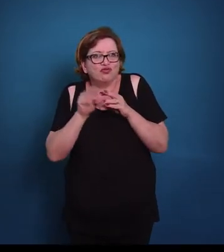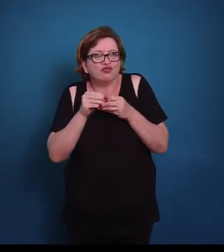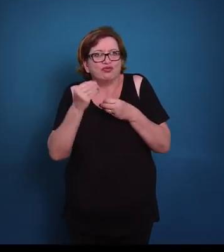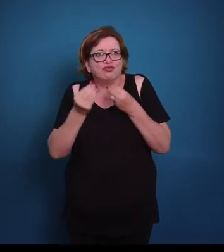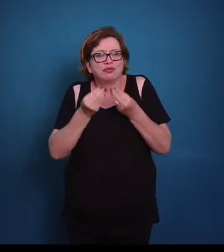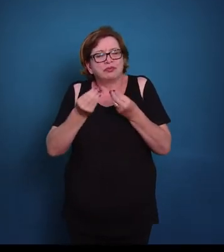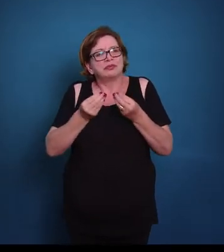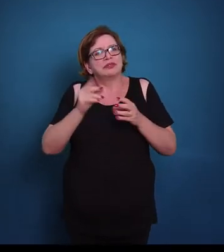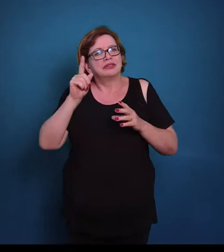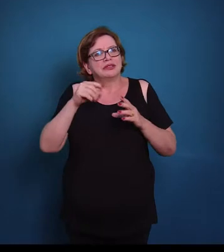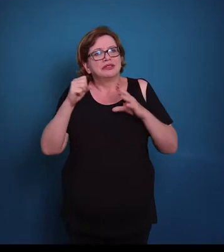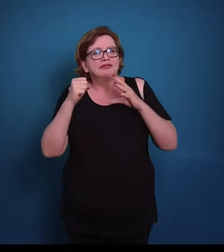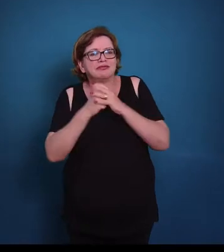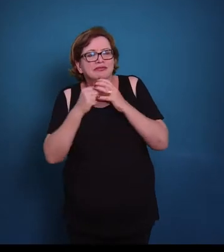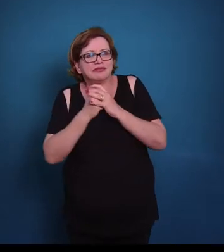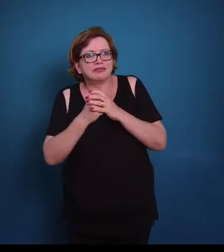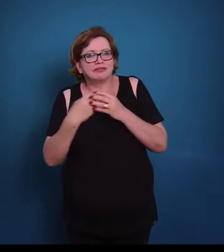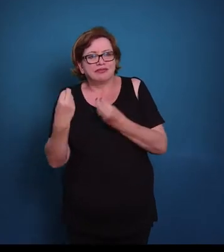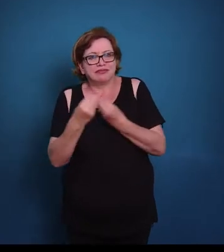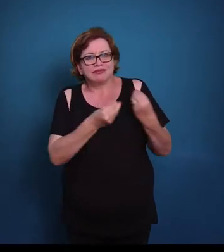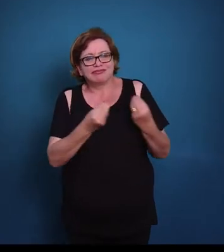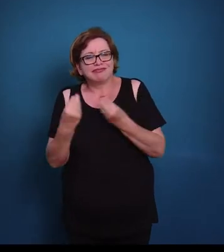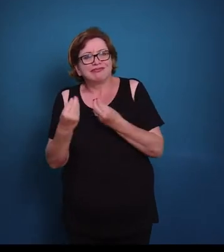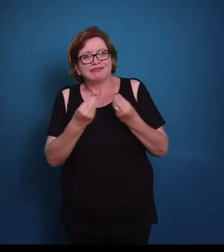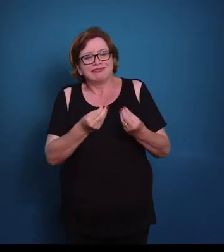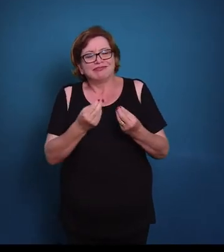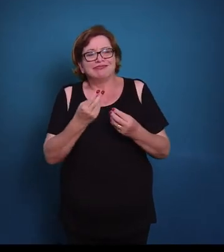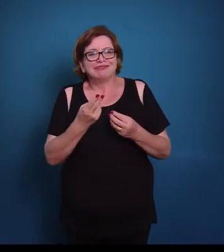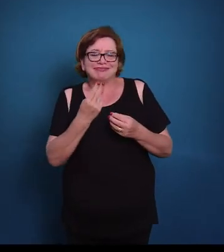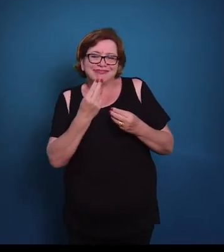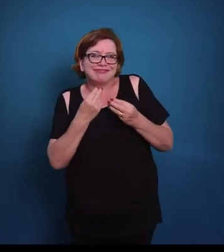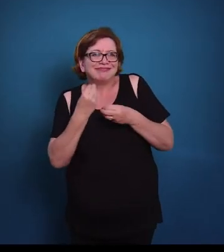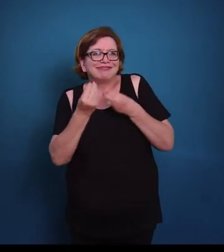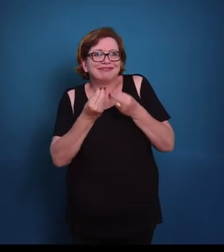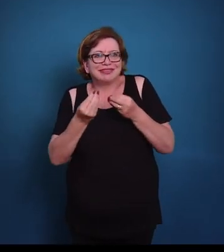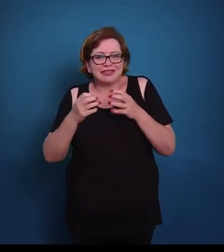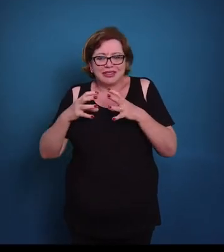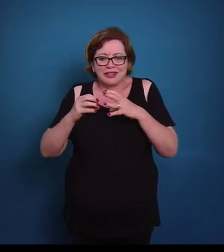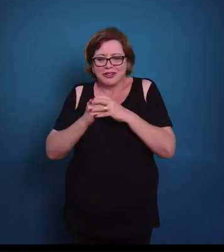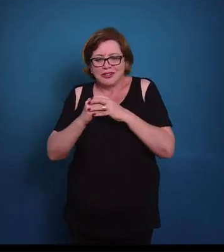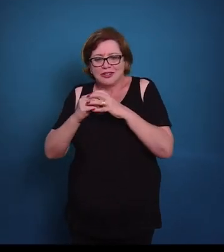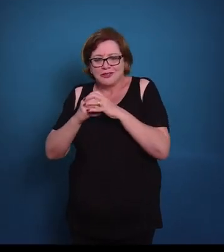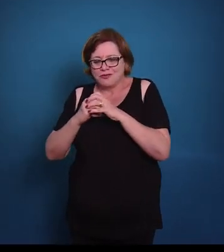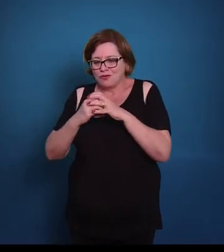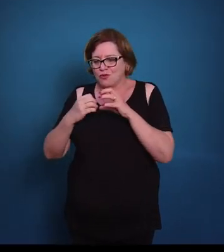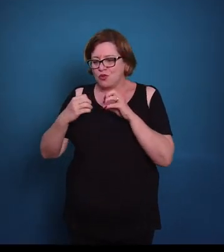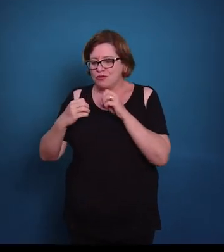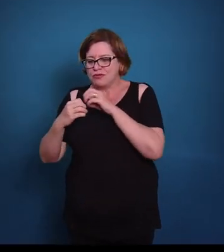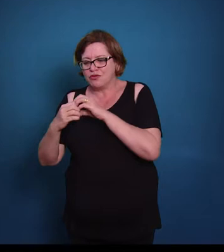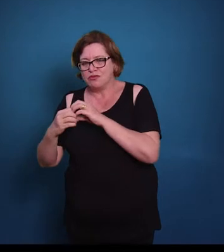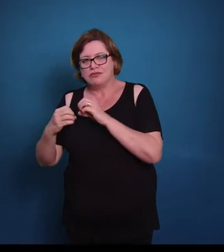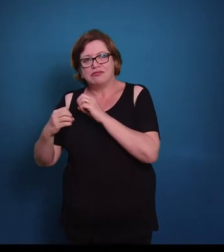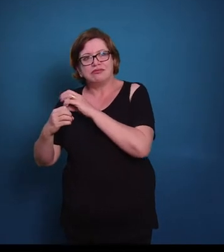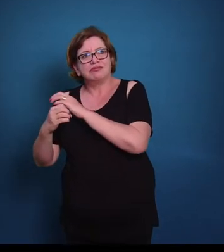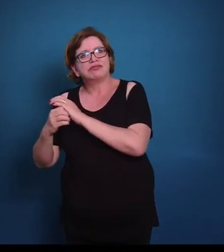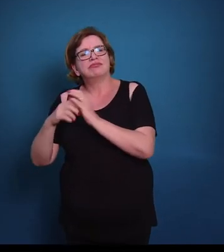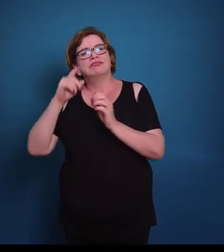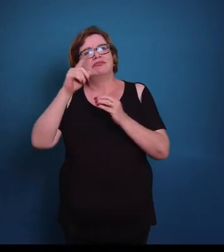células elas vão receber nutrientes, alimentos, através da difusão célula a célula por essas expansões citoplasmáticas.